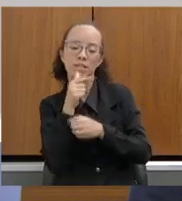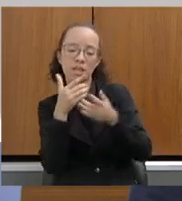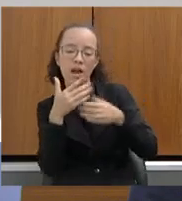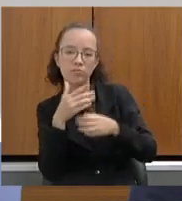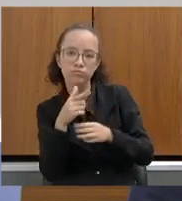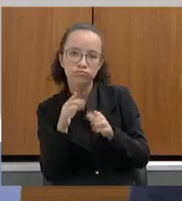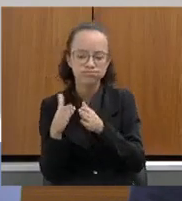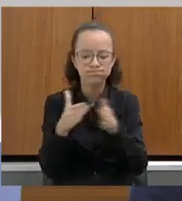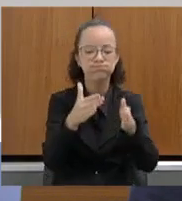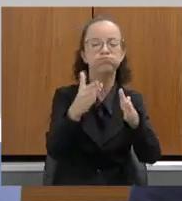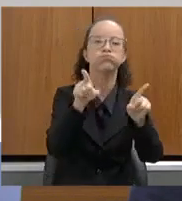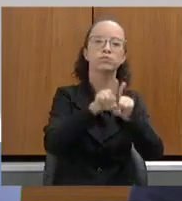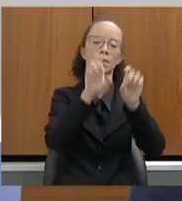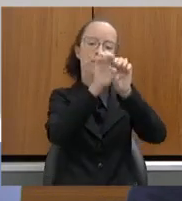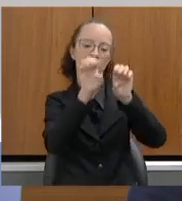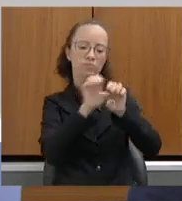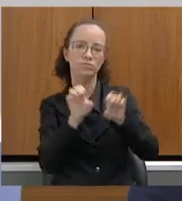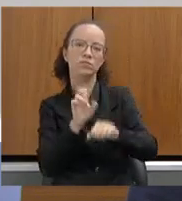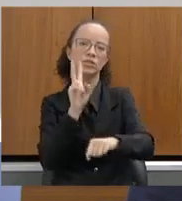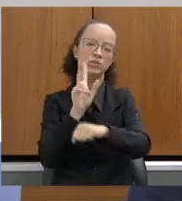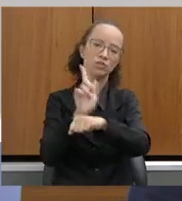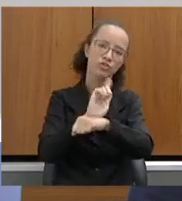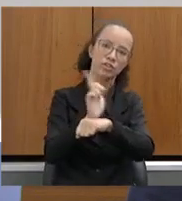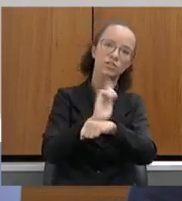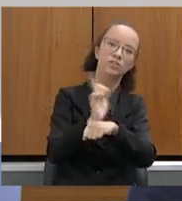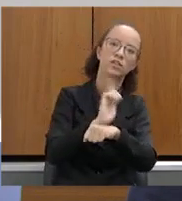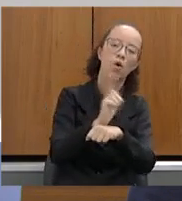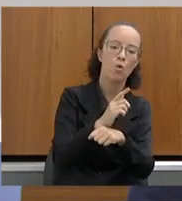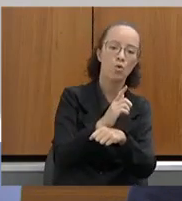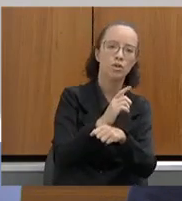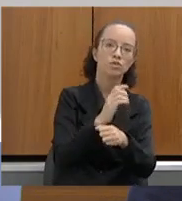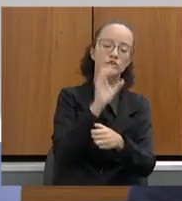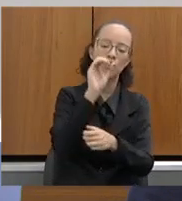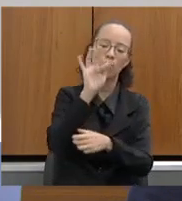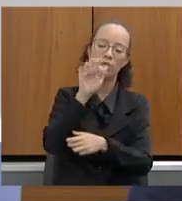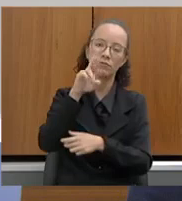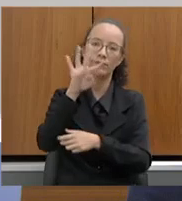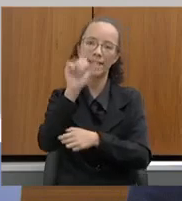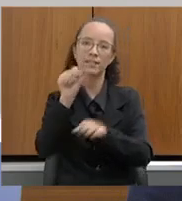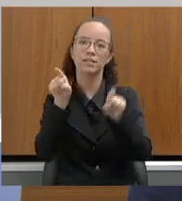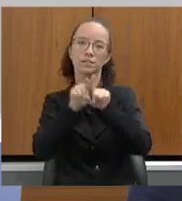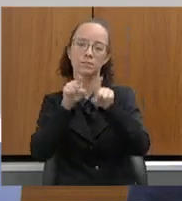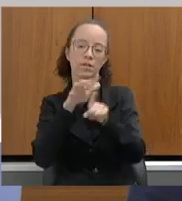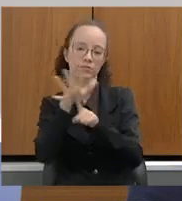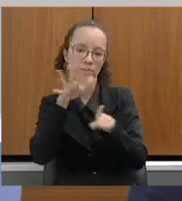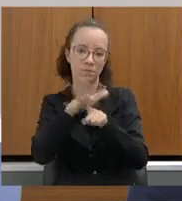infraestrutura hídrica e gestão da oferta e gestão da demanda. Por favor.